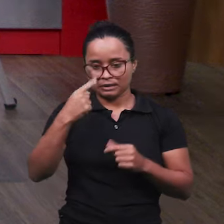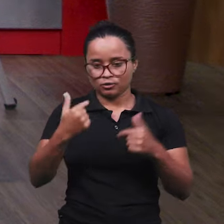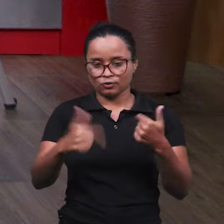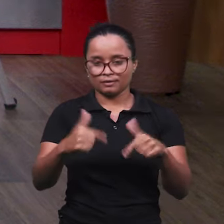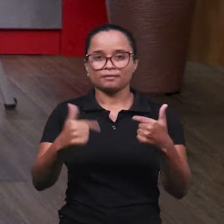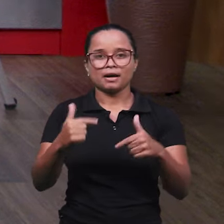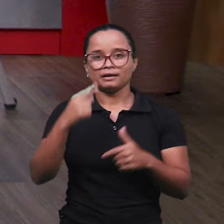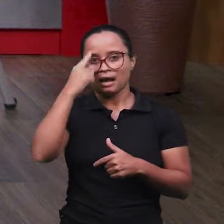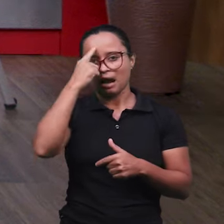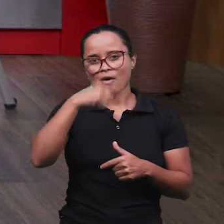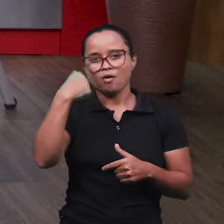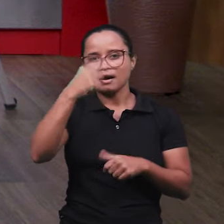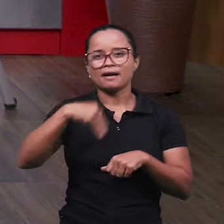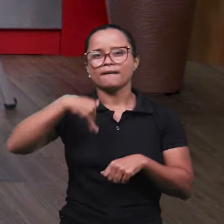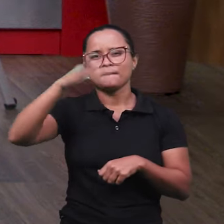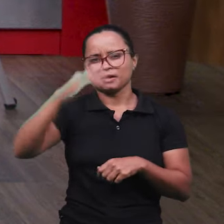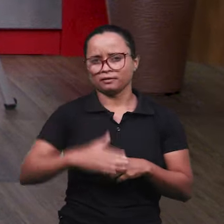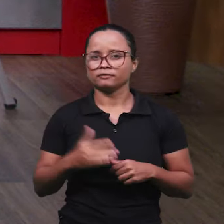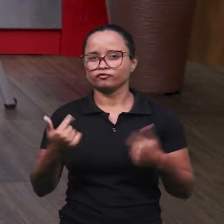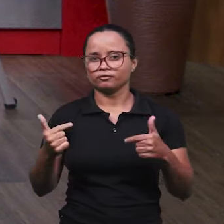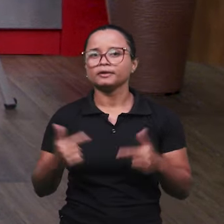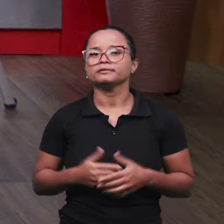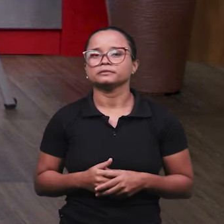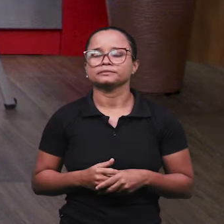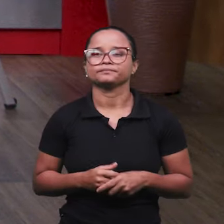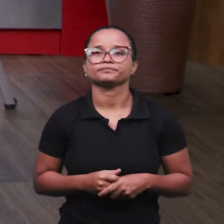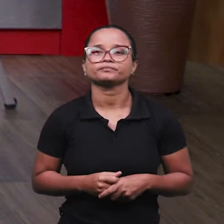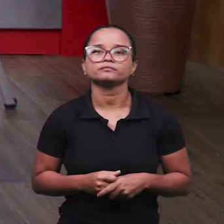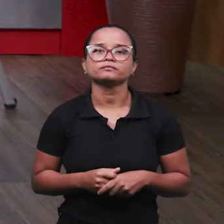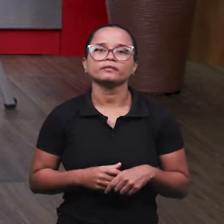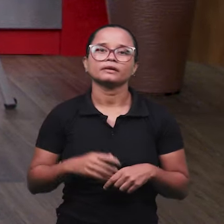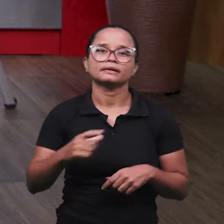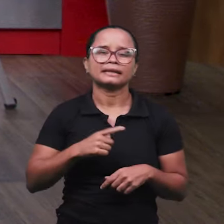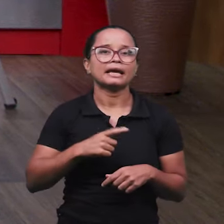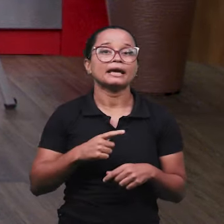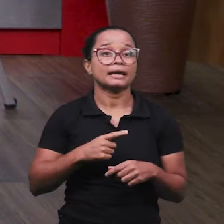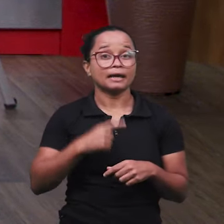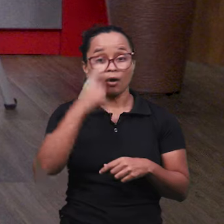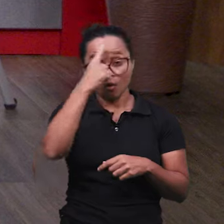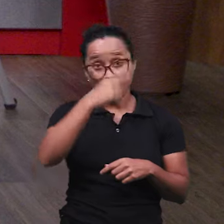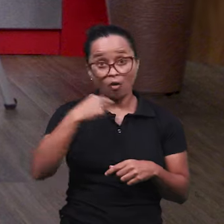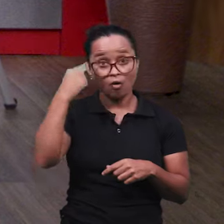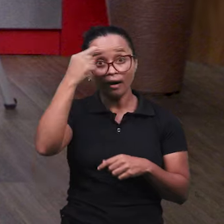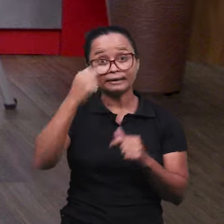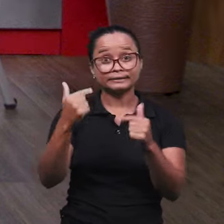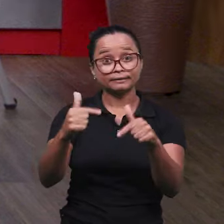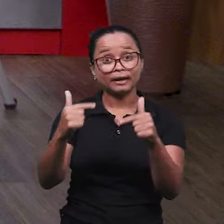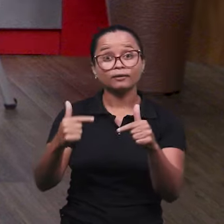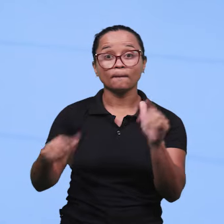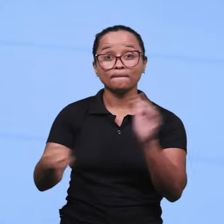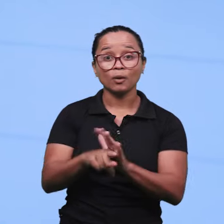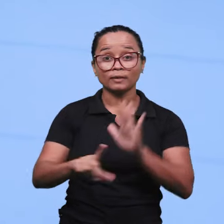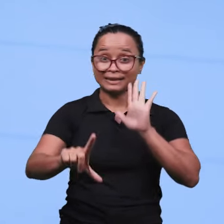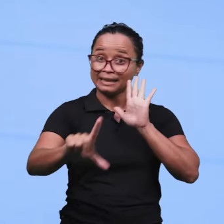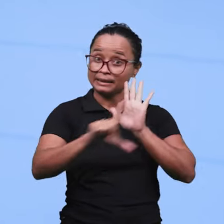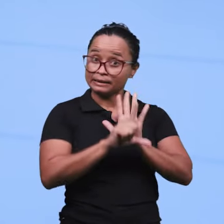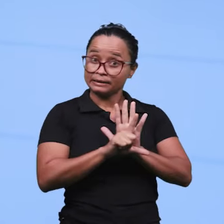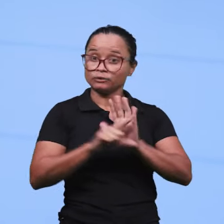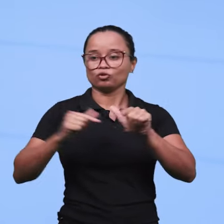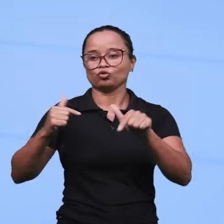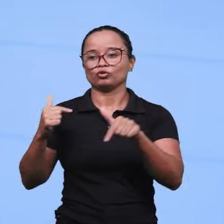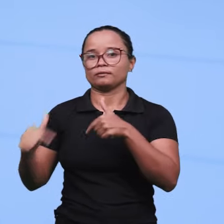jornada de trabalho. Existe uma jornada, doutor Rodrigo, estabelecida na legislação trabalhista. Porém,